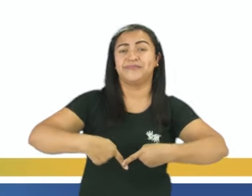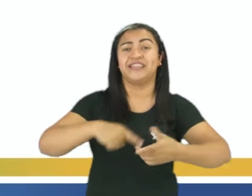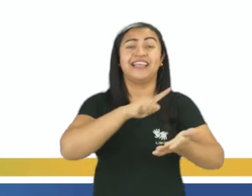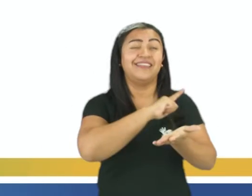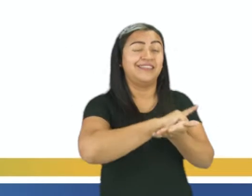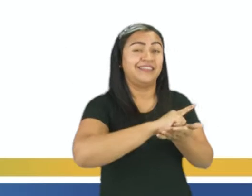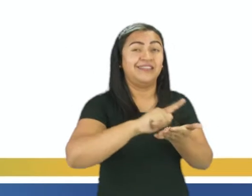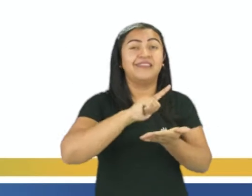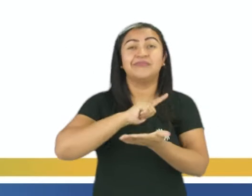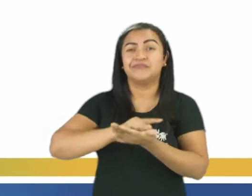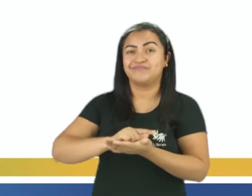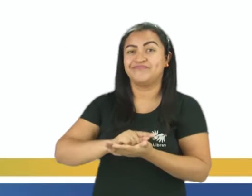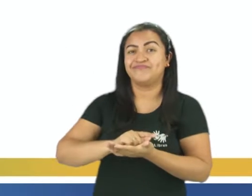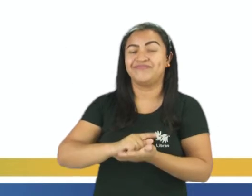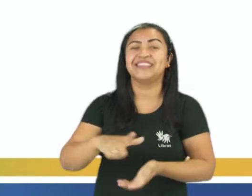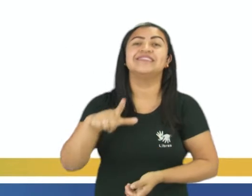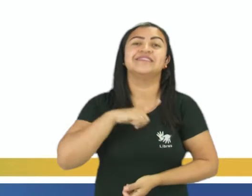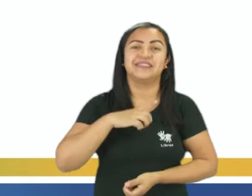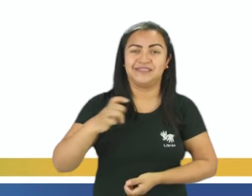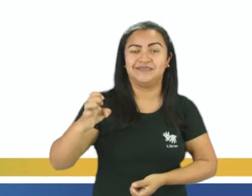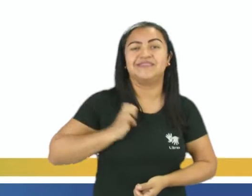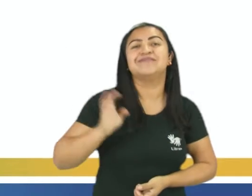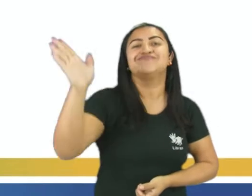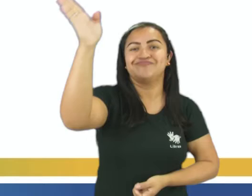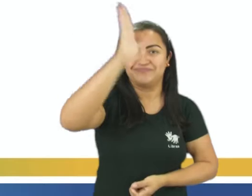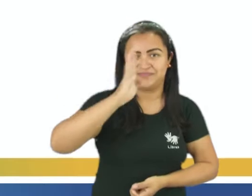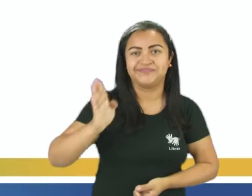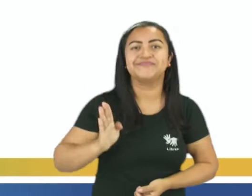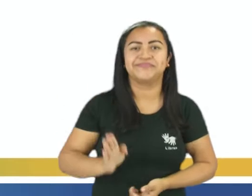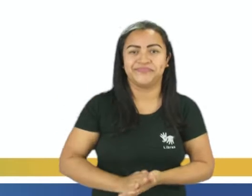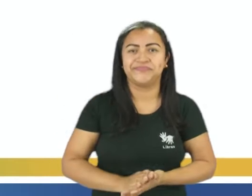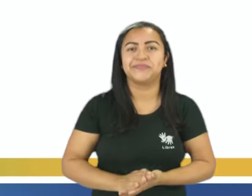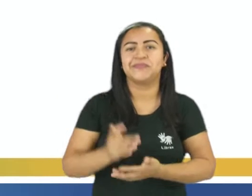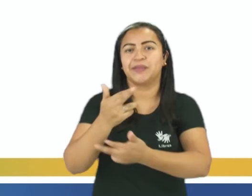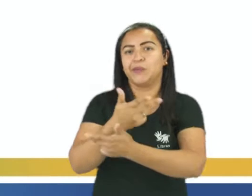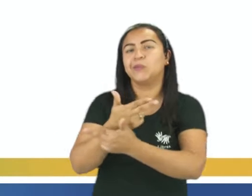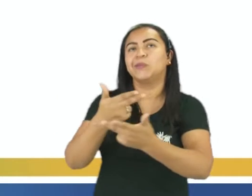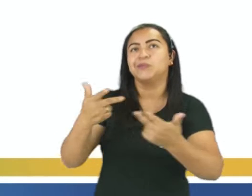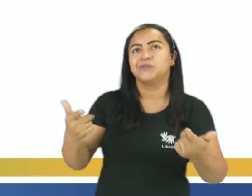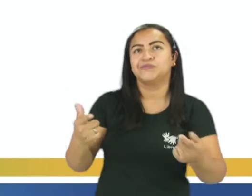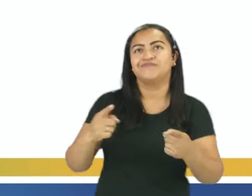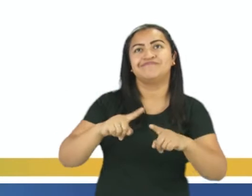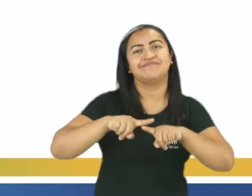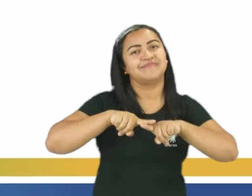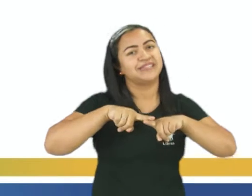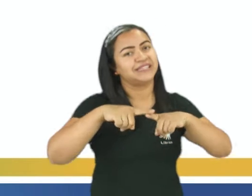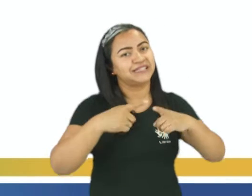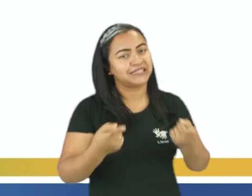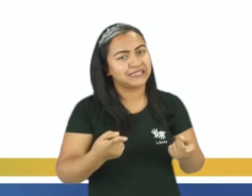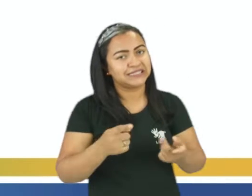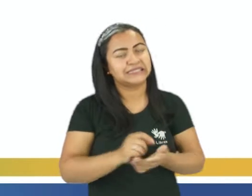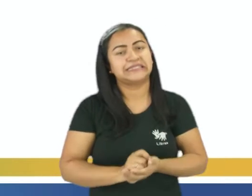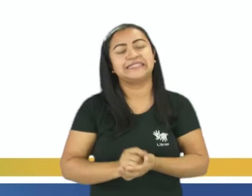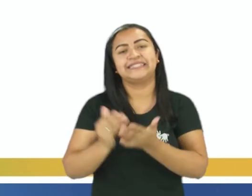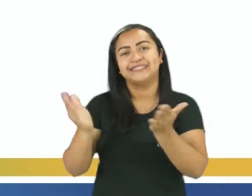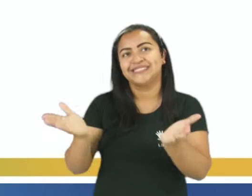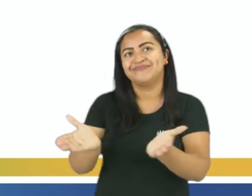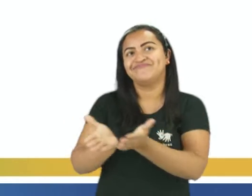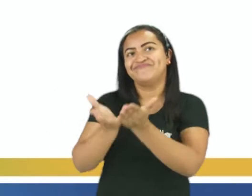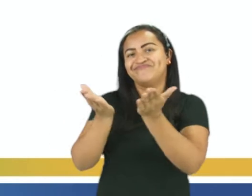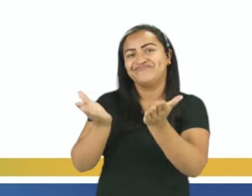Temos um país rico em recursos e potencialidades, mas robusto também em suas mazelas.